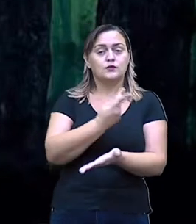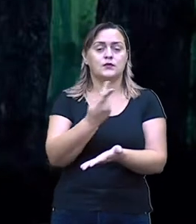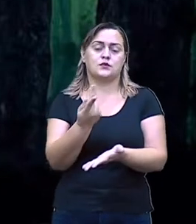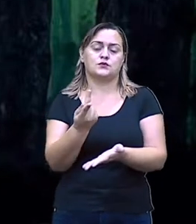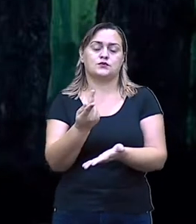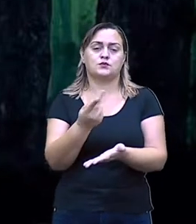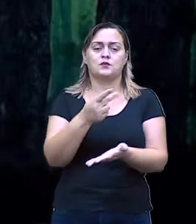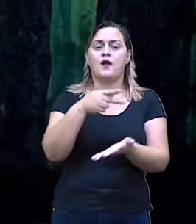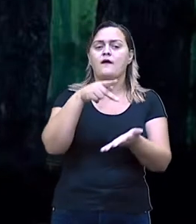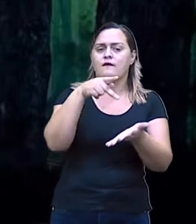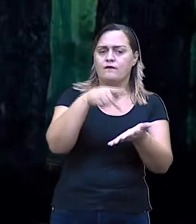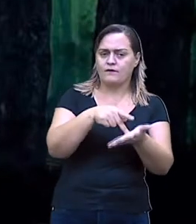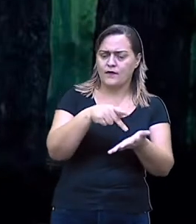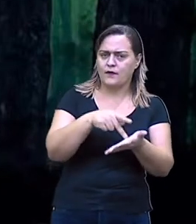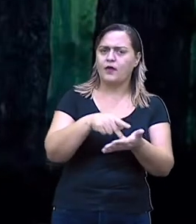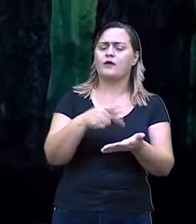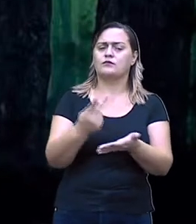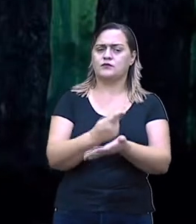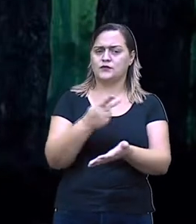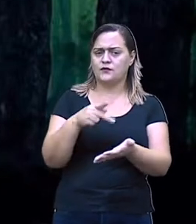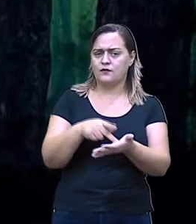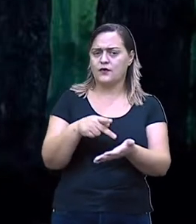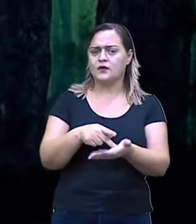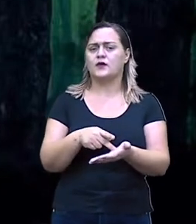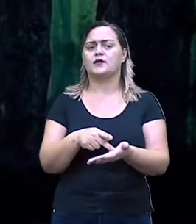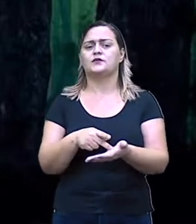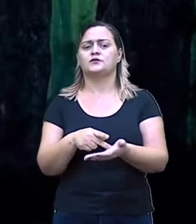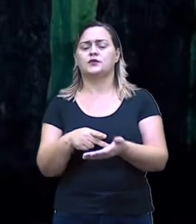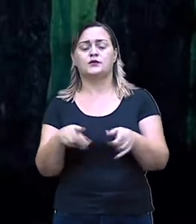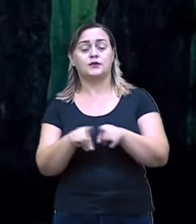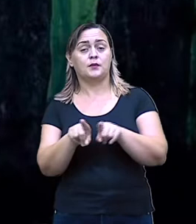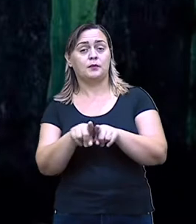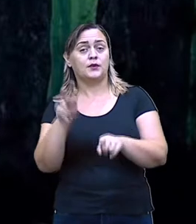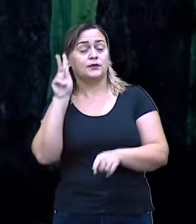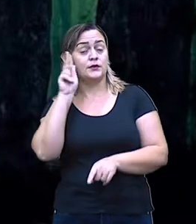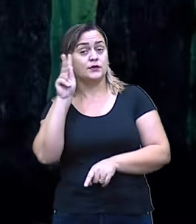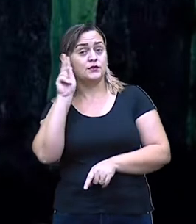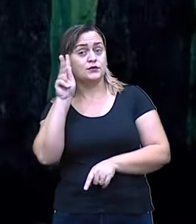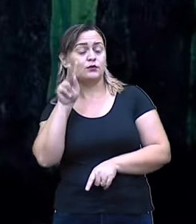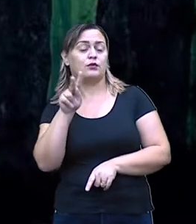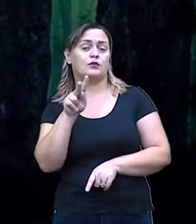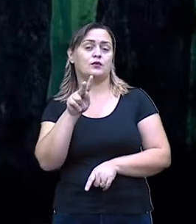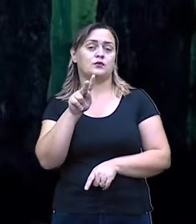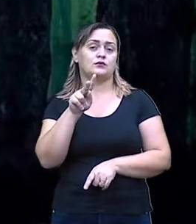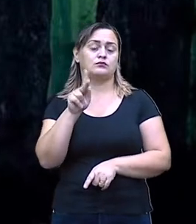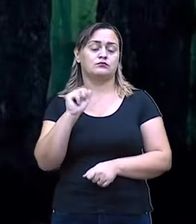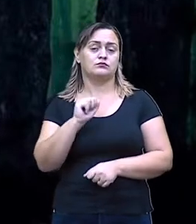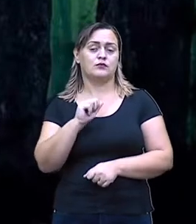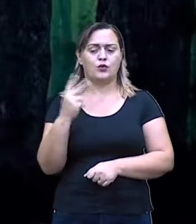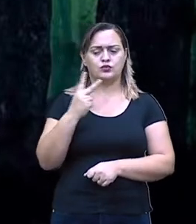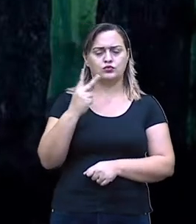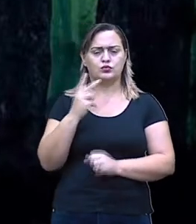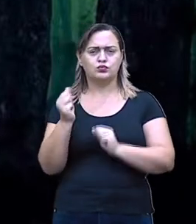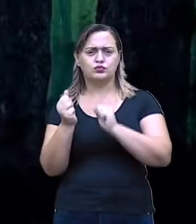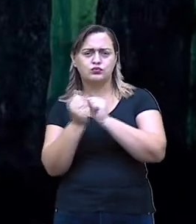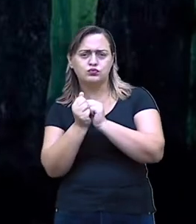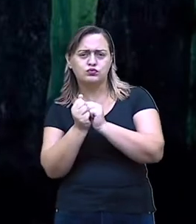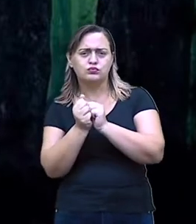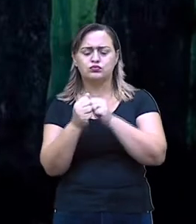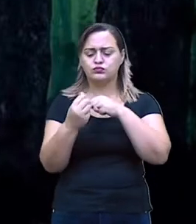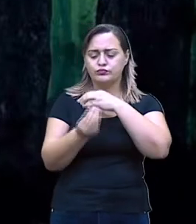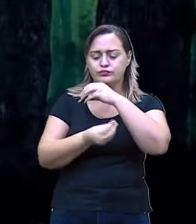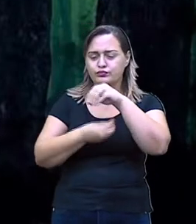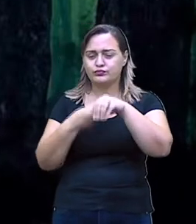dar suporte aí às histórias. Mas juntos, eles vão o quê? Se envolvendo, né? Na imaginação,